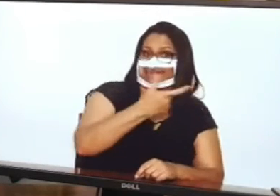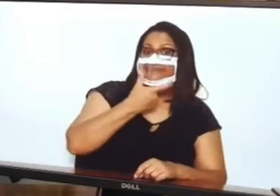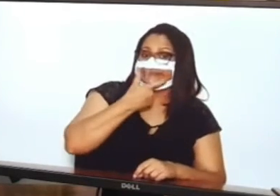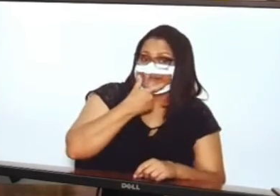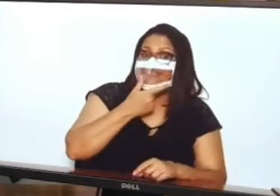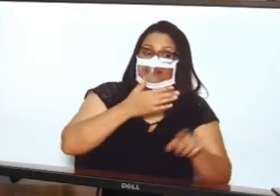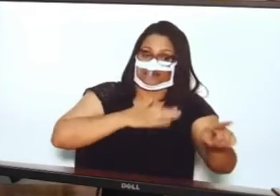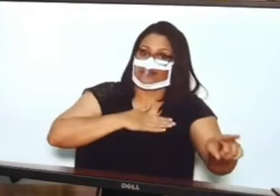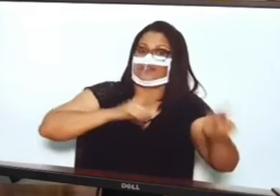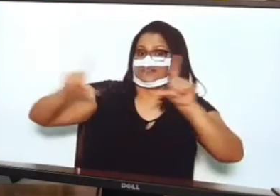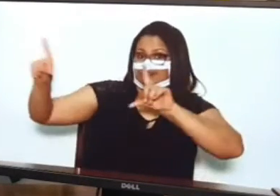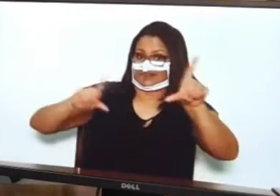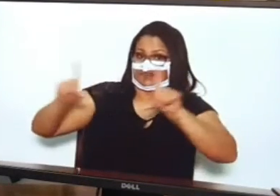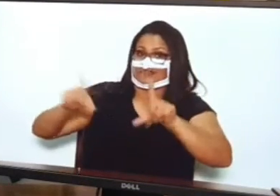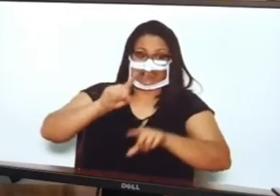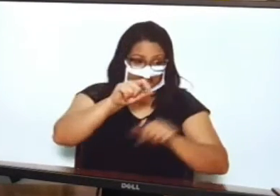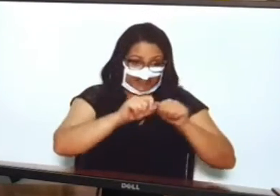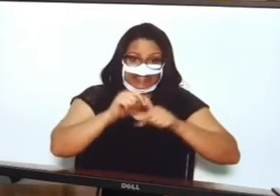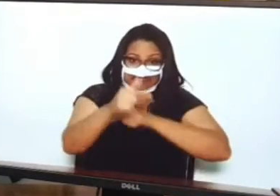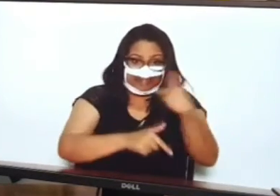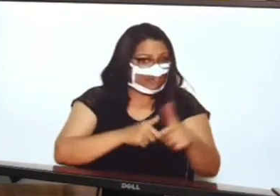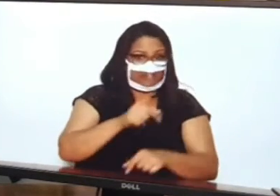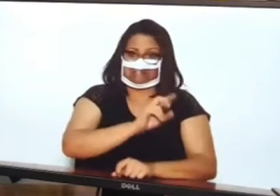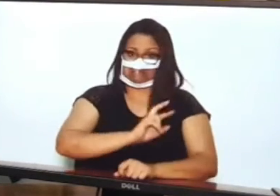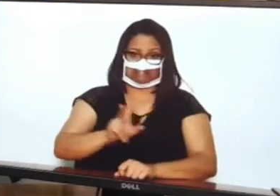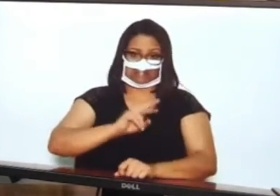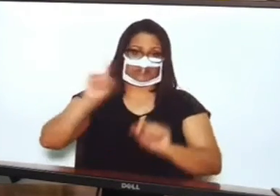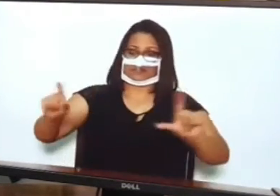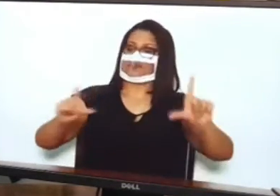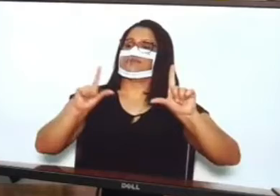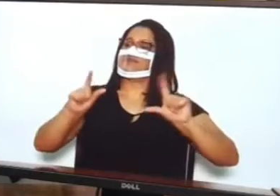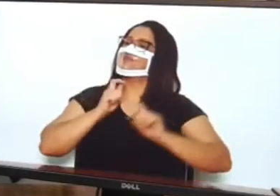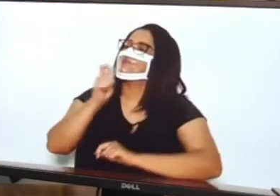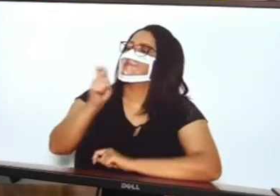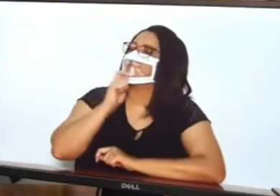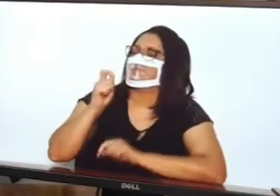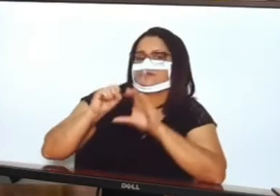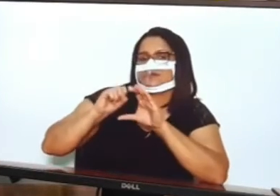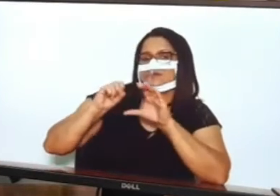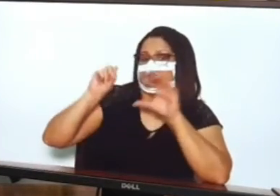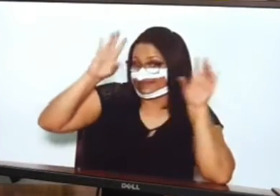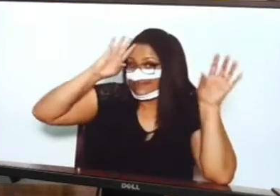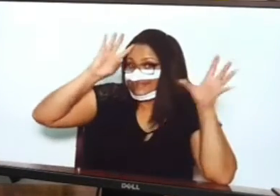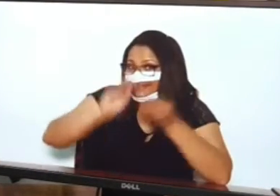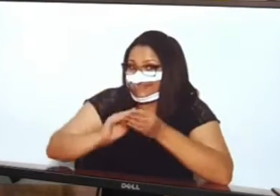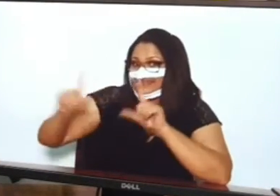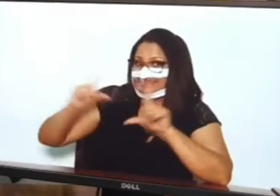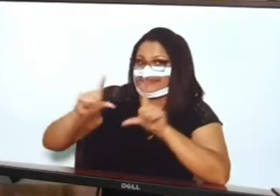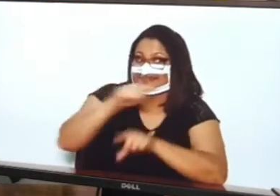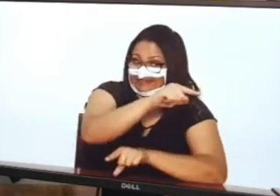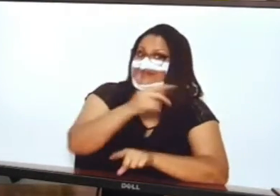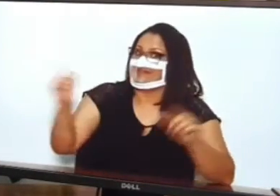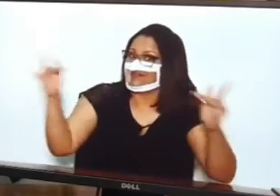que trabalhando em si, certo? Então, o pânico foi espalhado dentro da sociedade, desemprego,